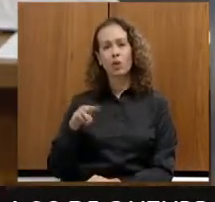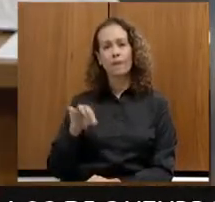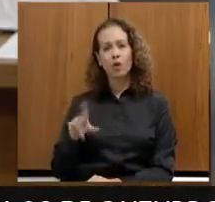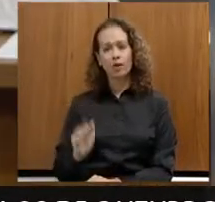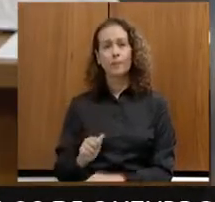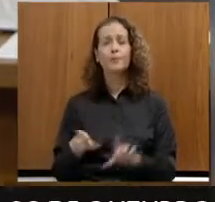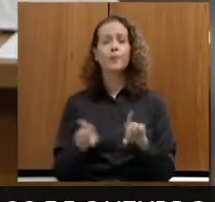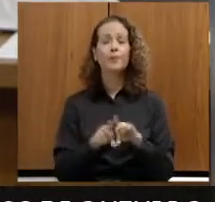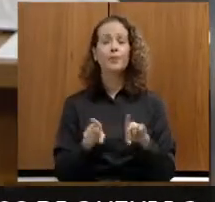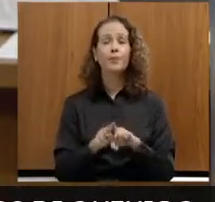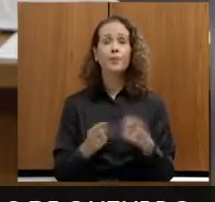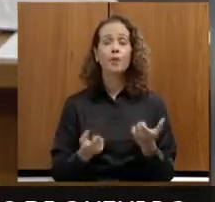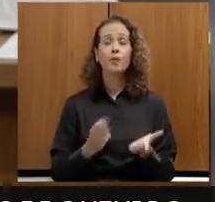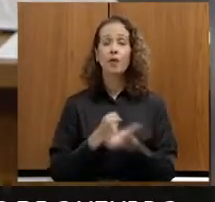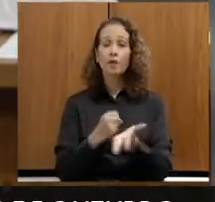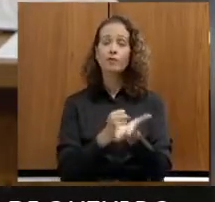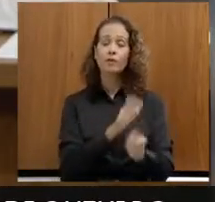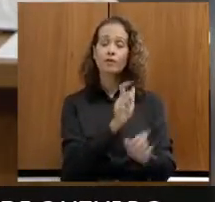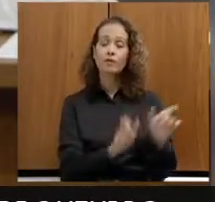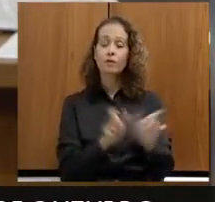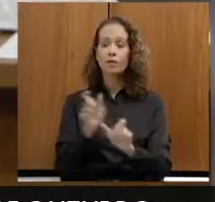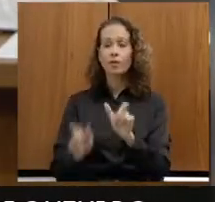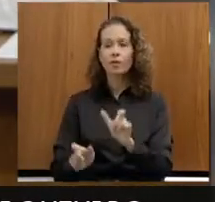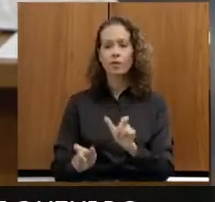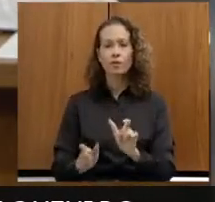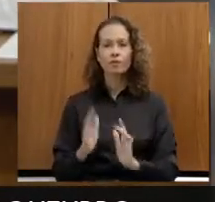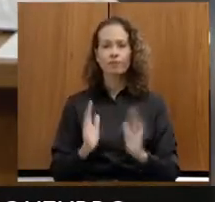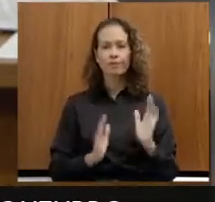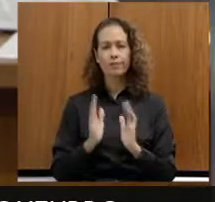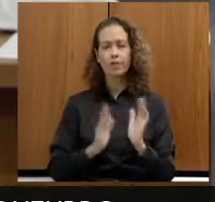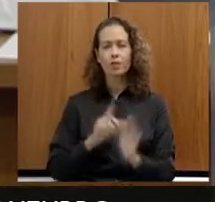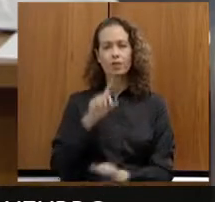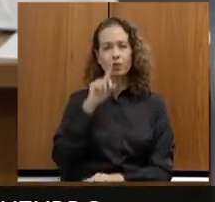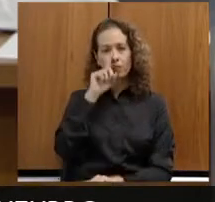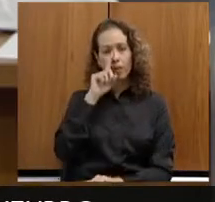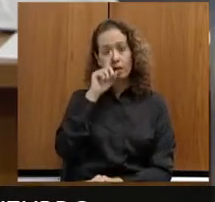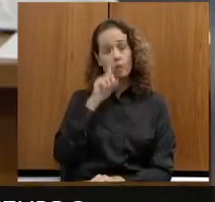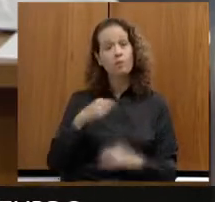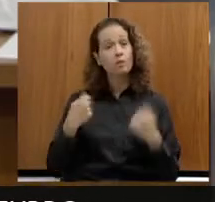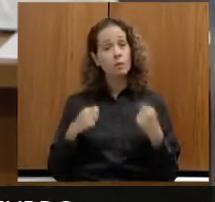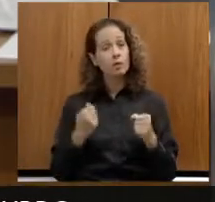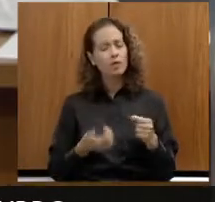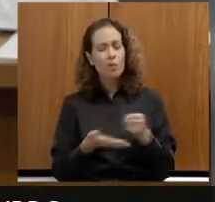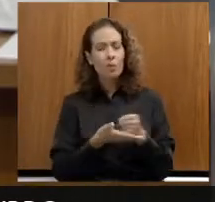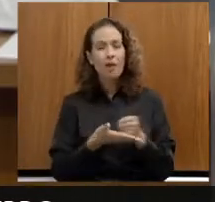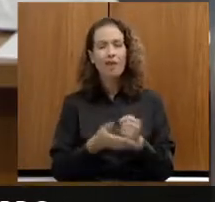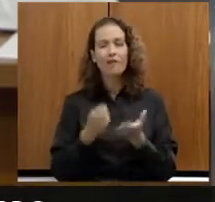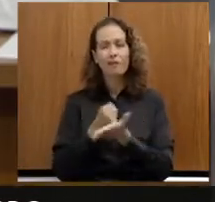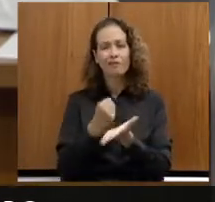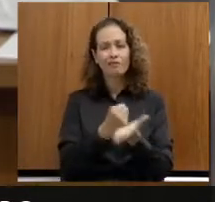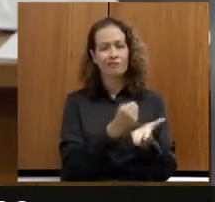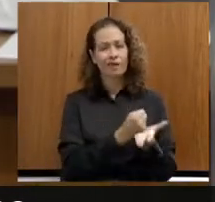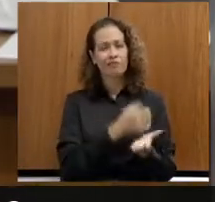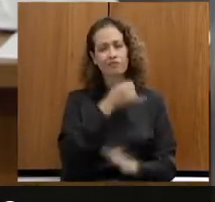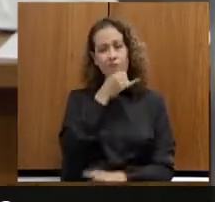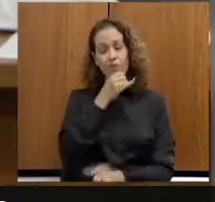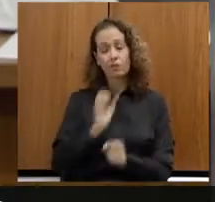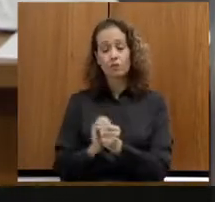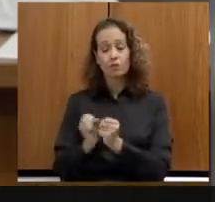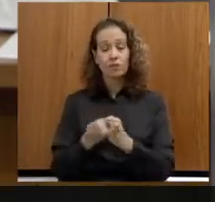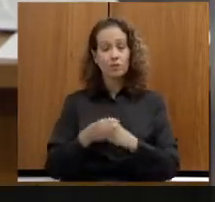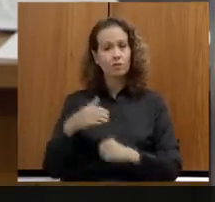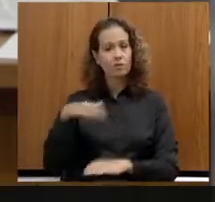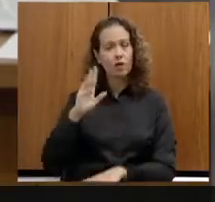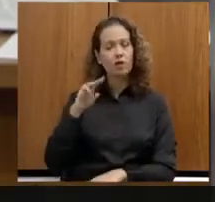gente tirar essas pessoas em vulnerabilidade, a gente tem que tratar as condições básicas dessas pessoas. Como a maioria dos municípios estão no